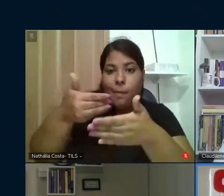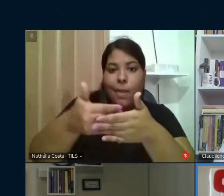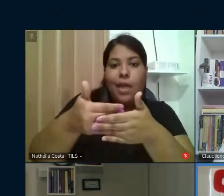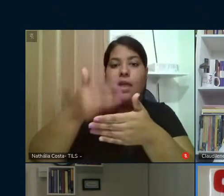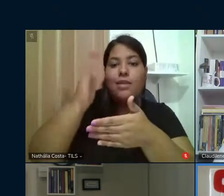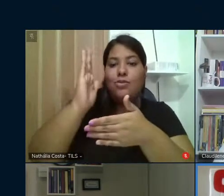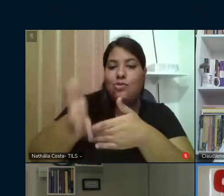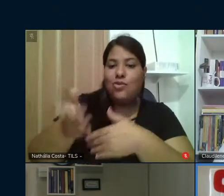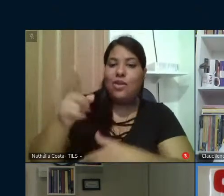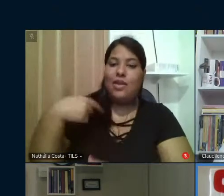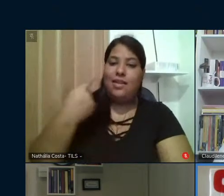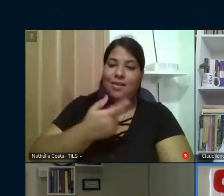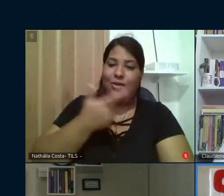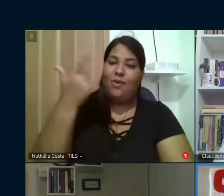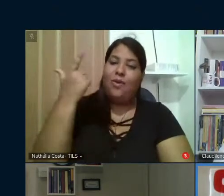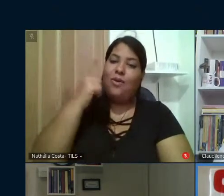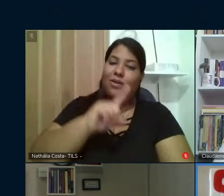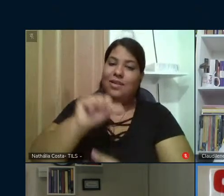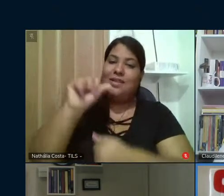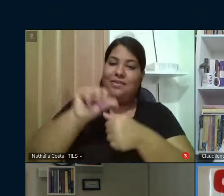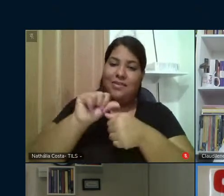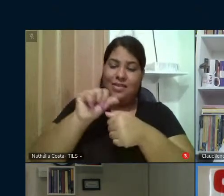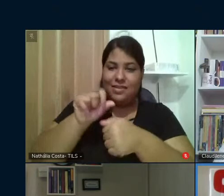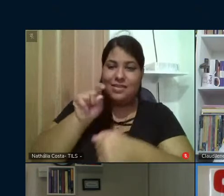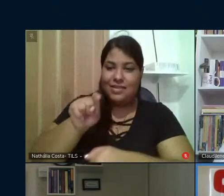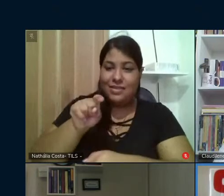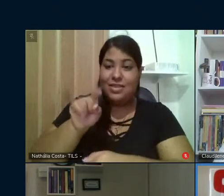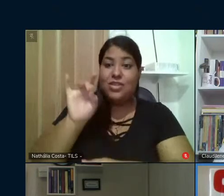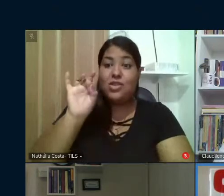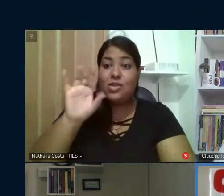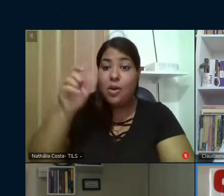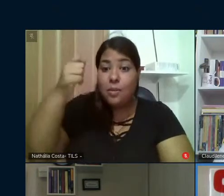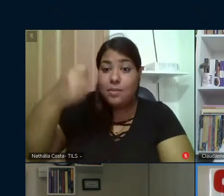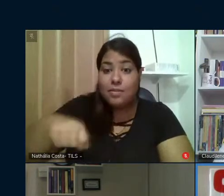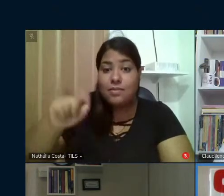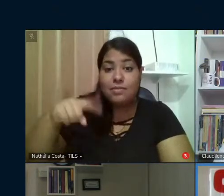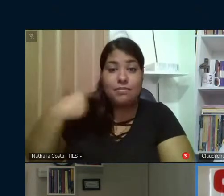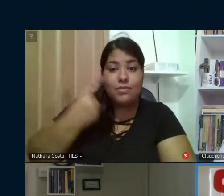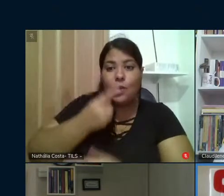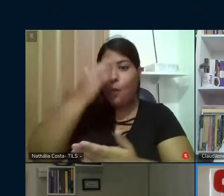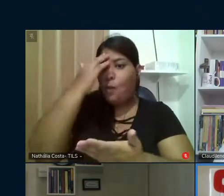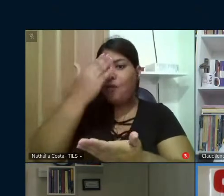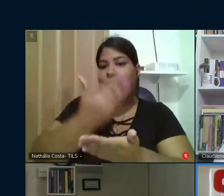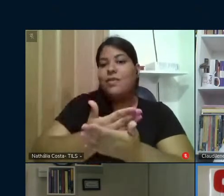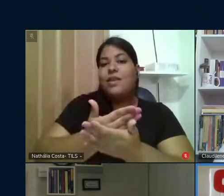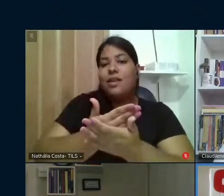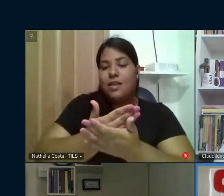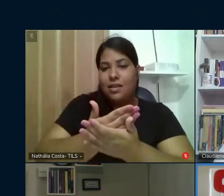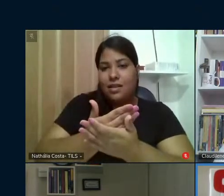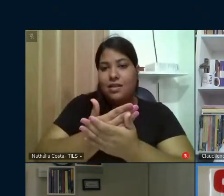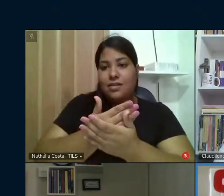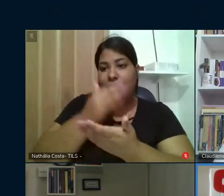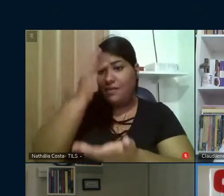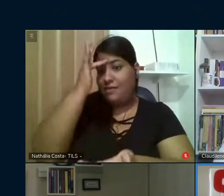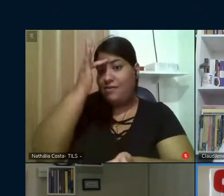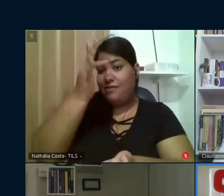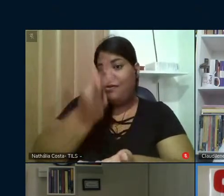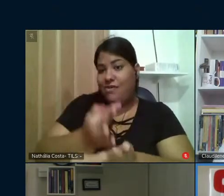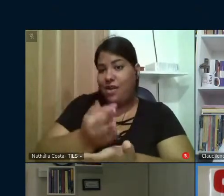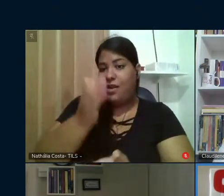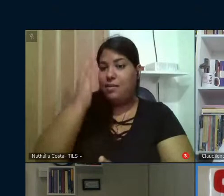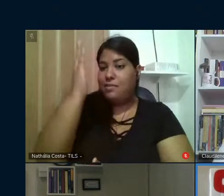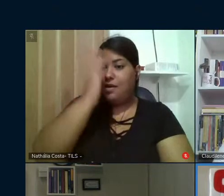e temos condições de fazer isso. Basta ter a confiança, a fé, Brasil,